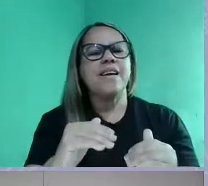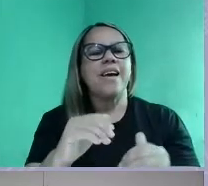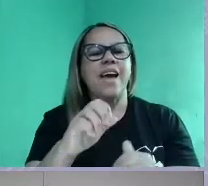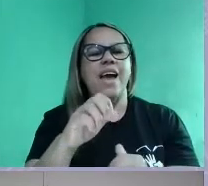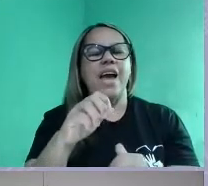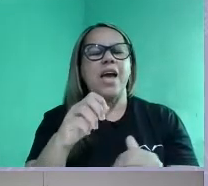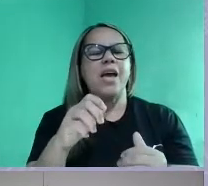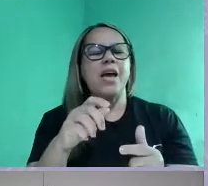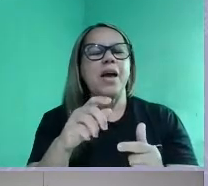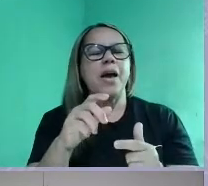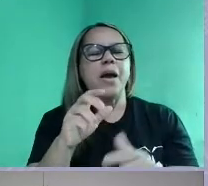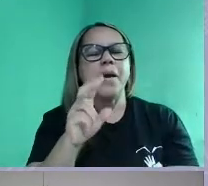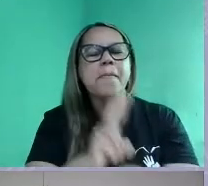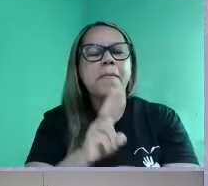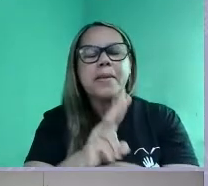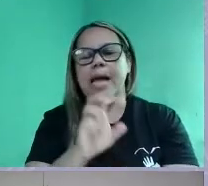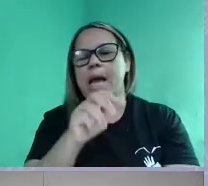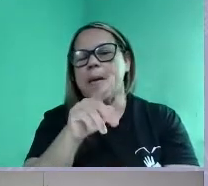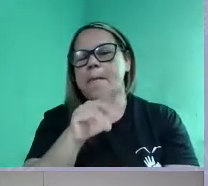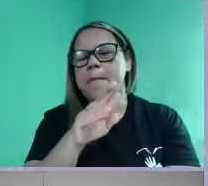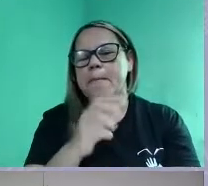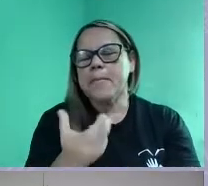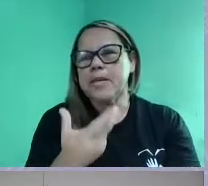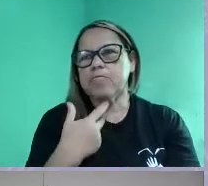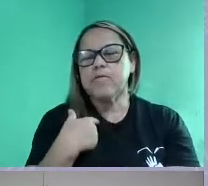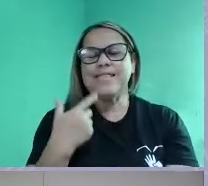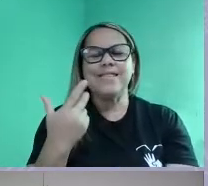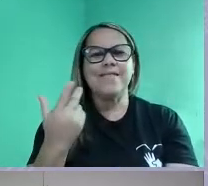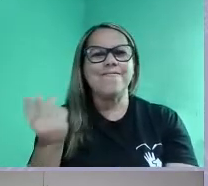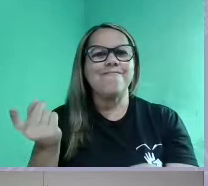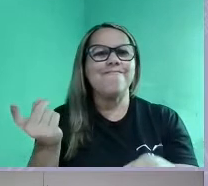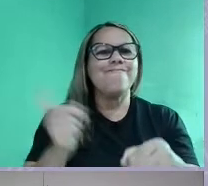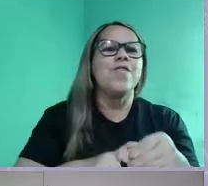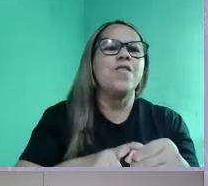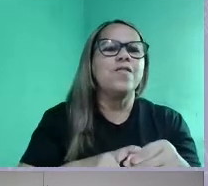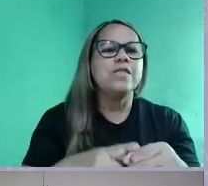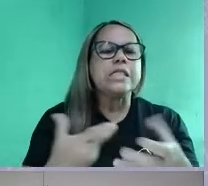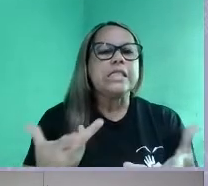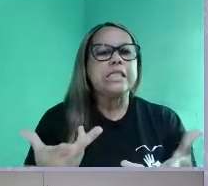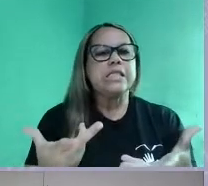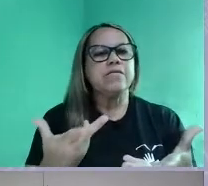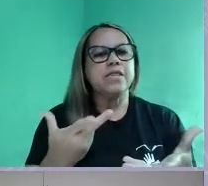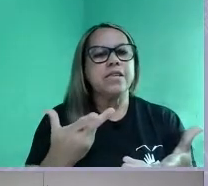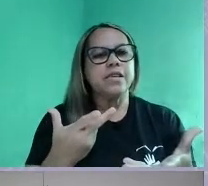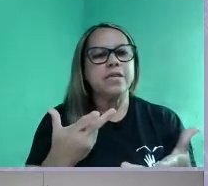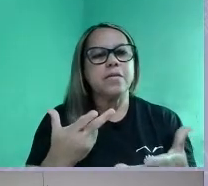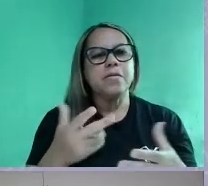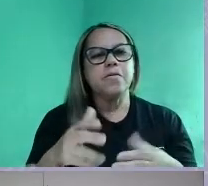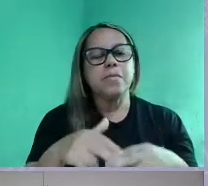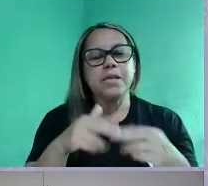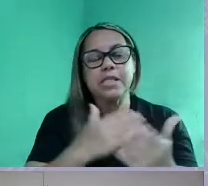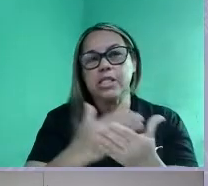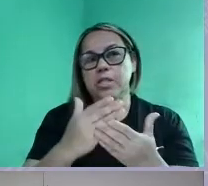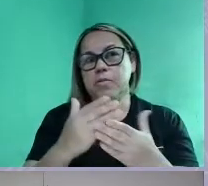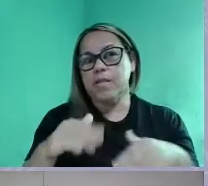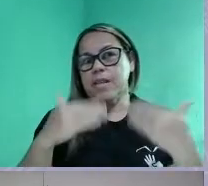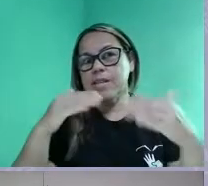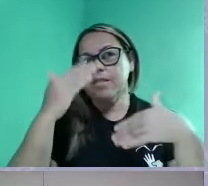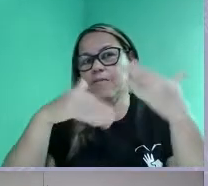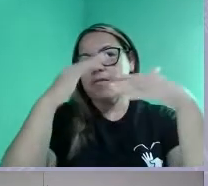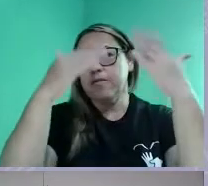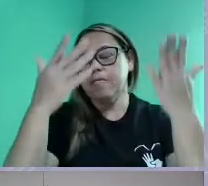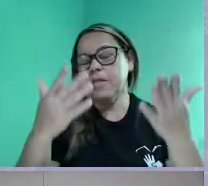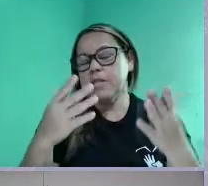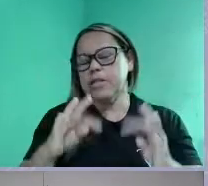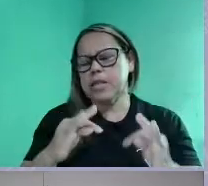vai trabalhar esse subemprego, essa realocação a partir do desenvolvimento tecnológico realmente nos trouxe coisas